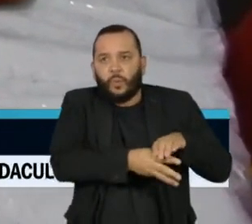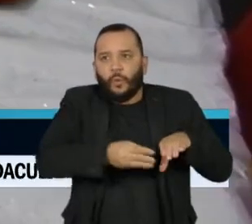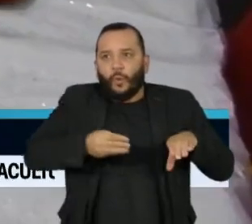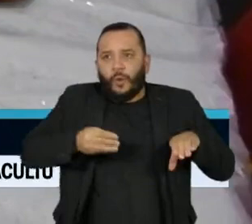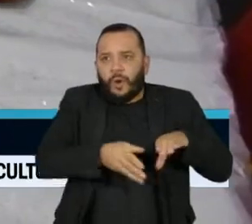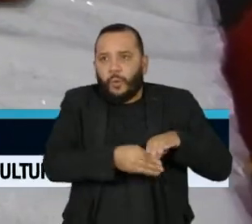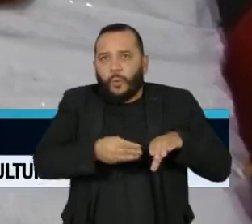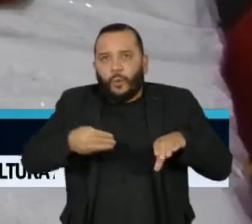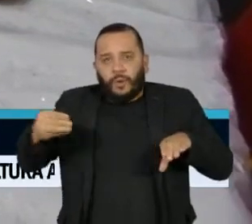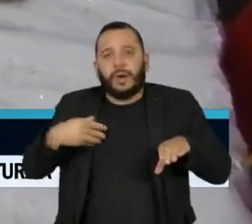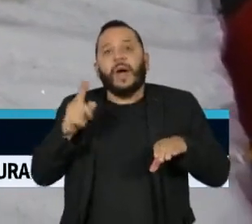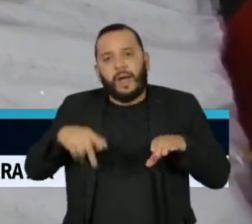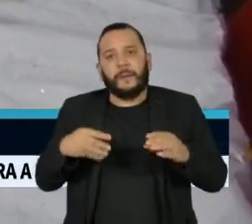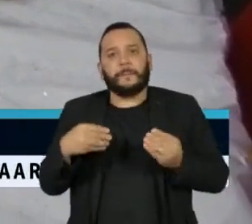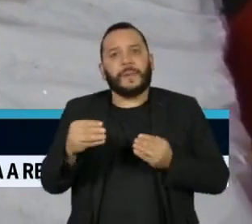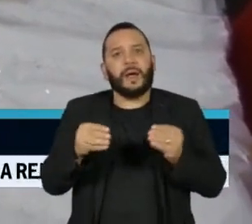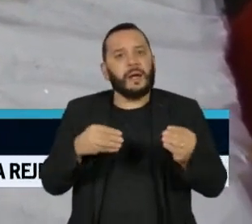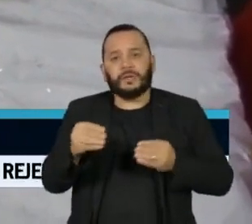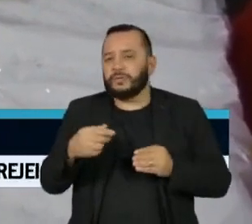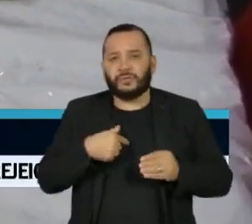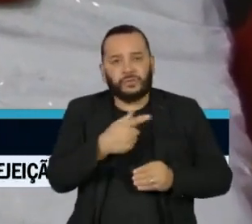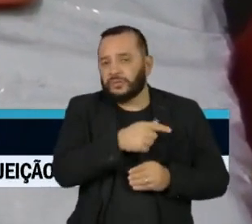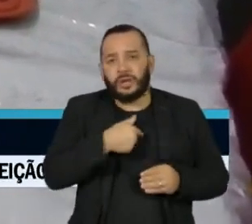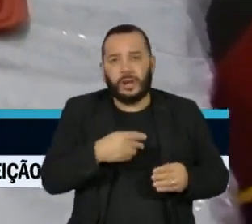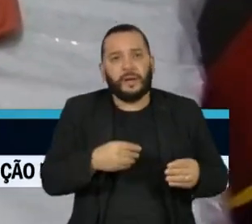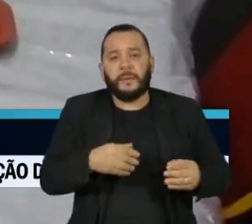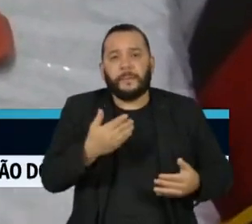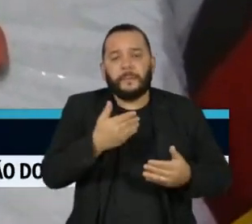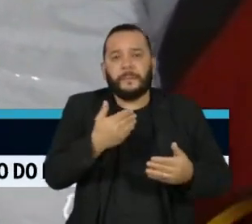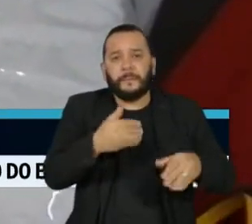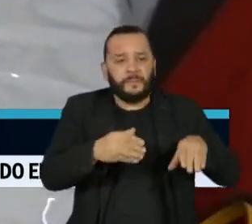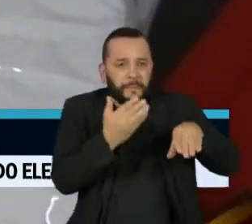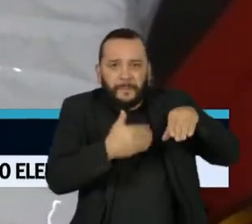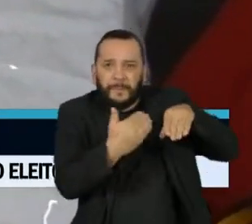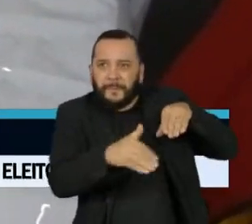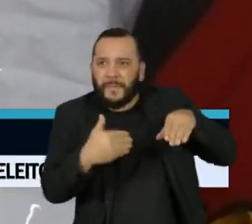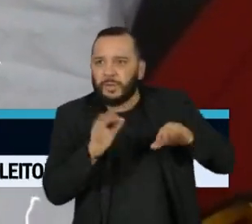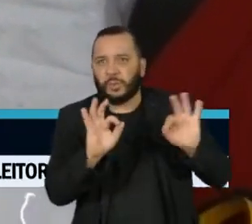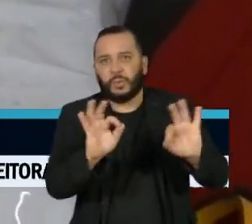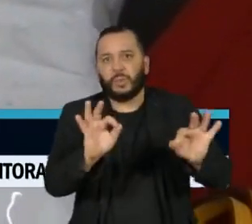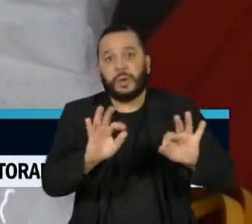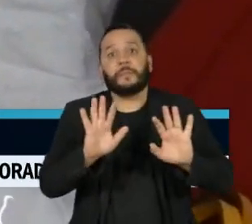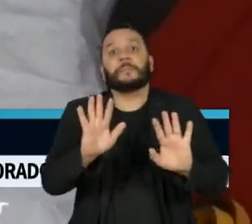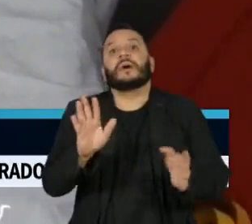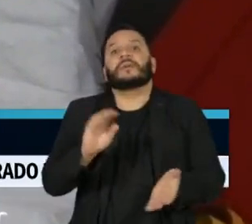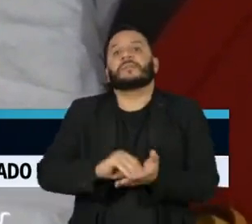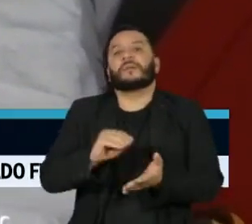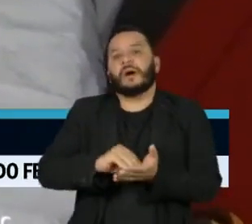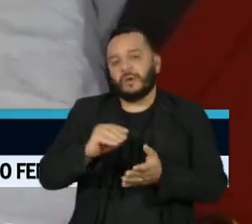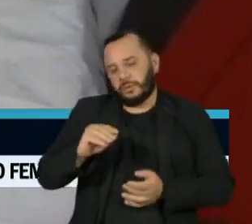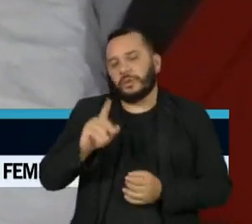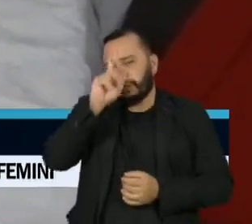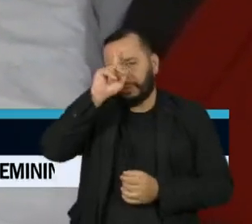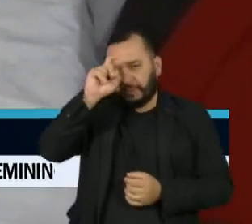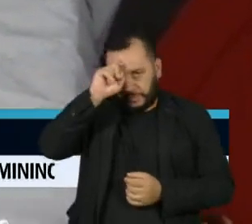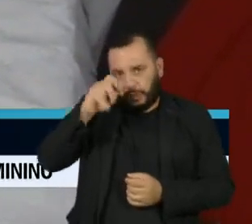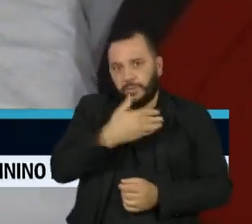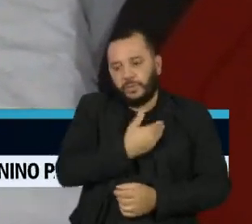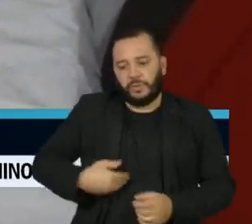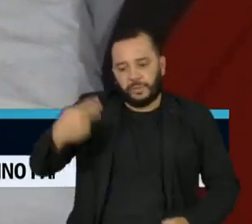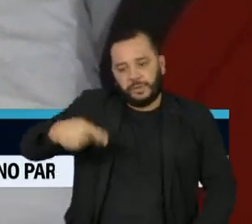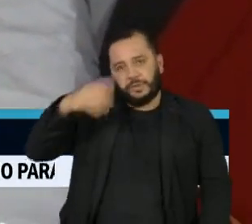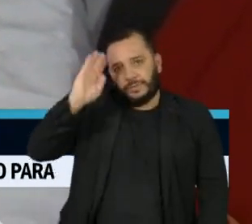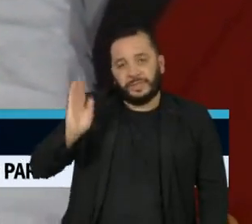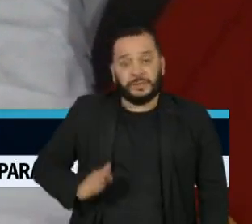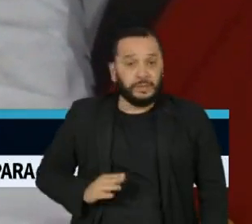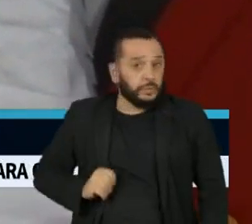usa um material de plástico sem risco de perfuração. Só que o aparelho está em falta nos hospitais públicos do país e